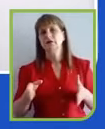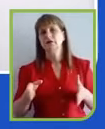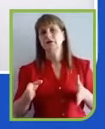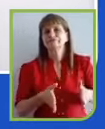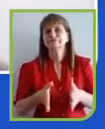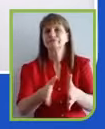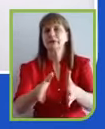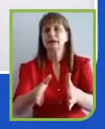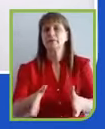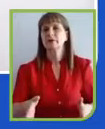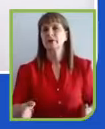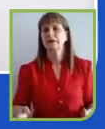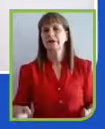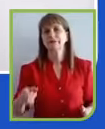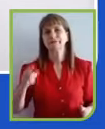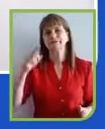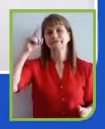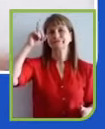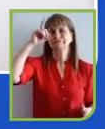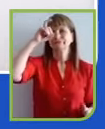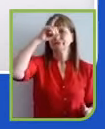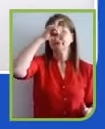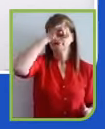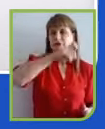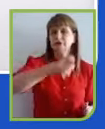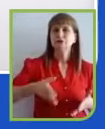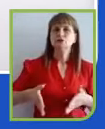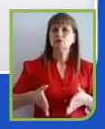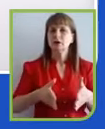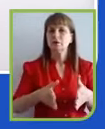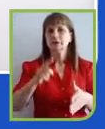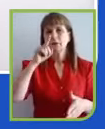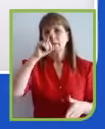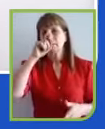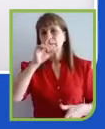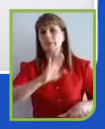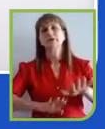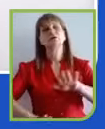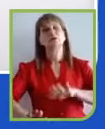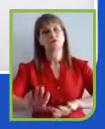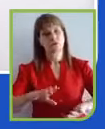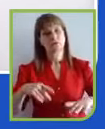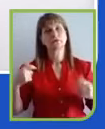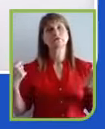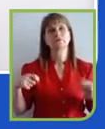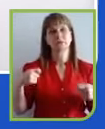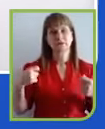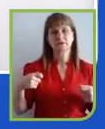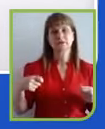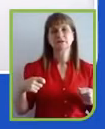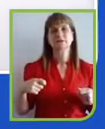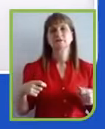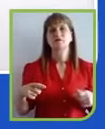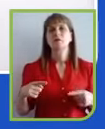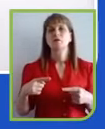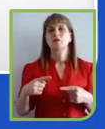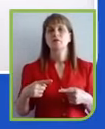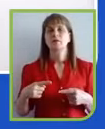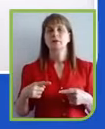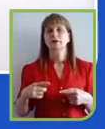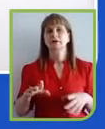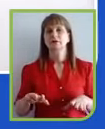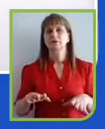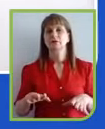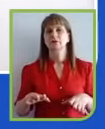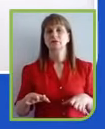sempre tem alguma coisa muito fora do padrão. E essa constância está se aumentando.